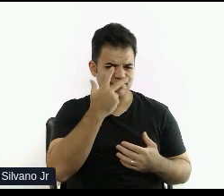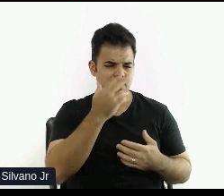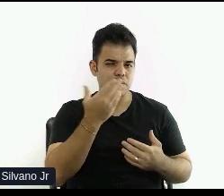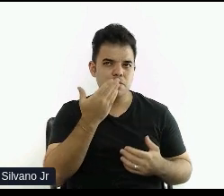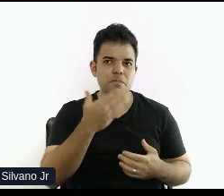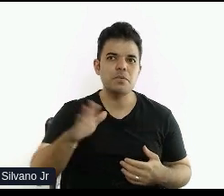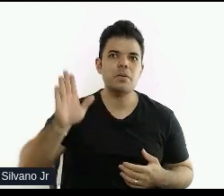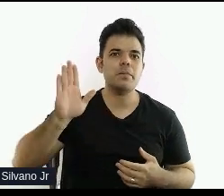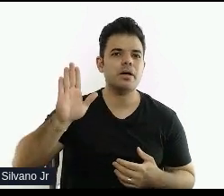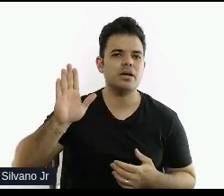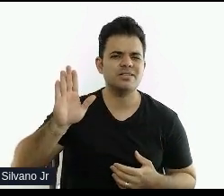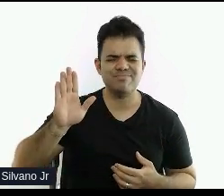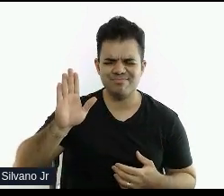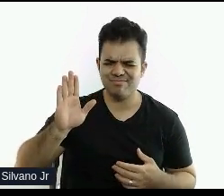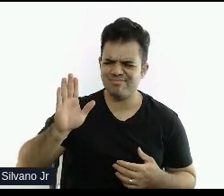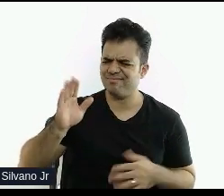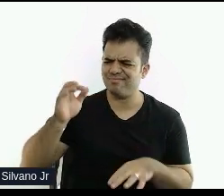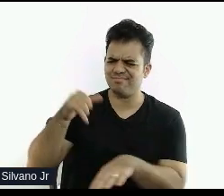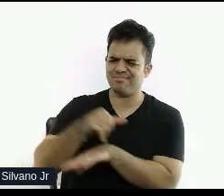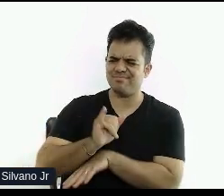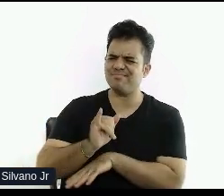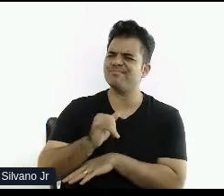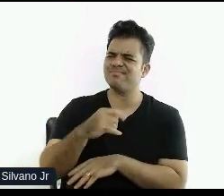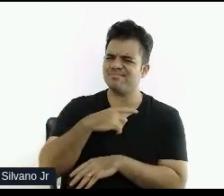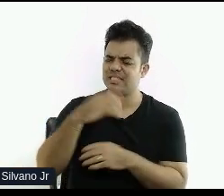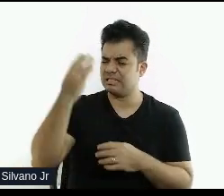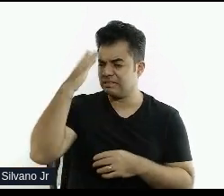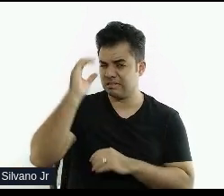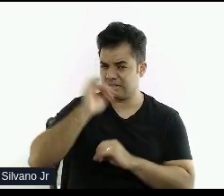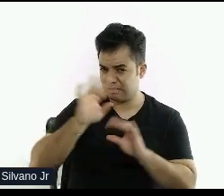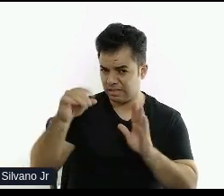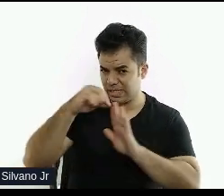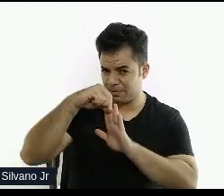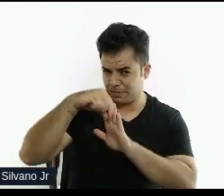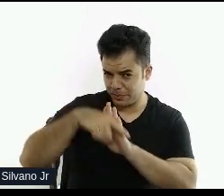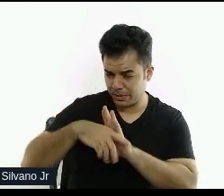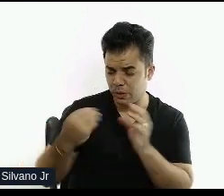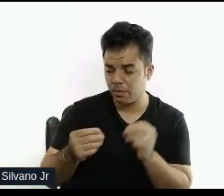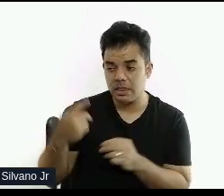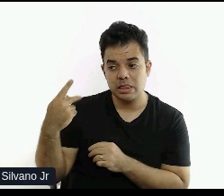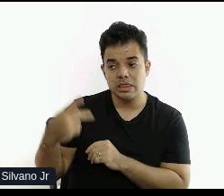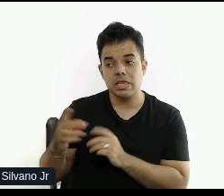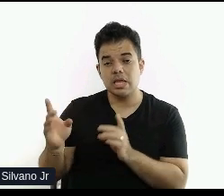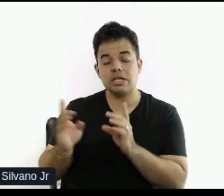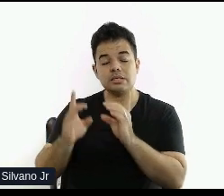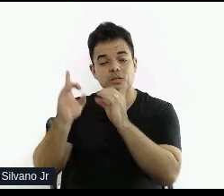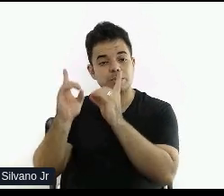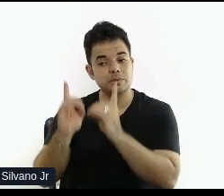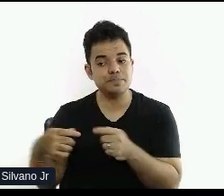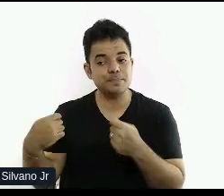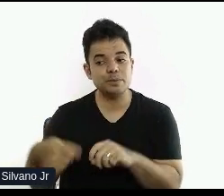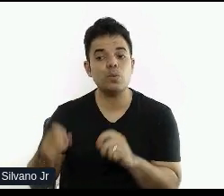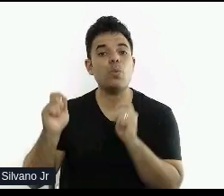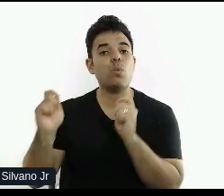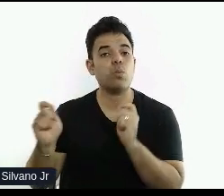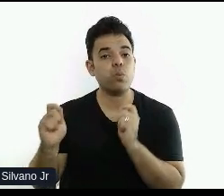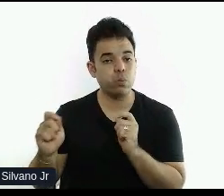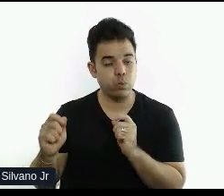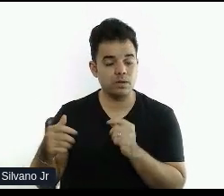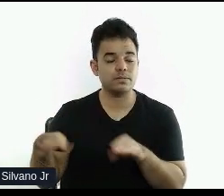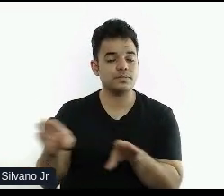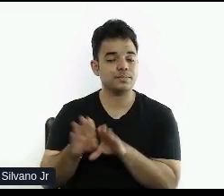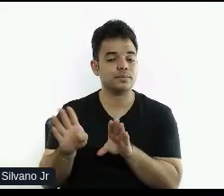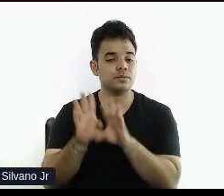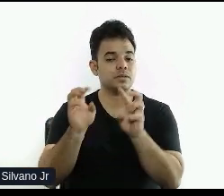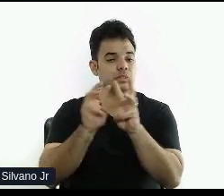fundada, né? Porque a gente precisa entender como as pessoas com deficiência, principalmente a necessidade delas e o que aquele site corresponde